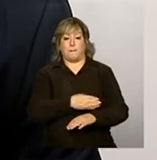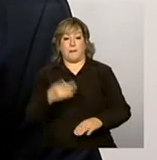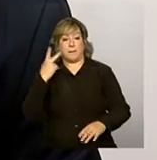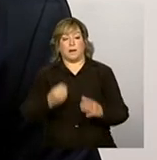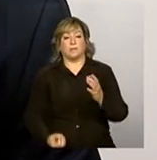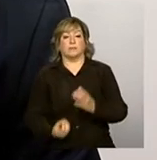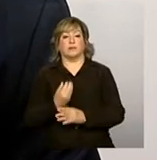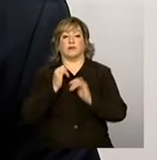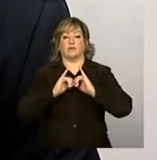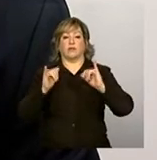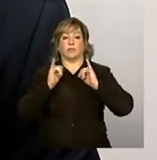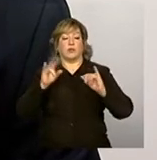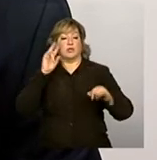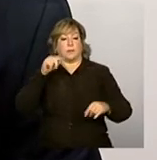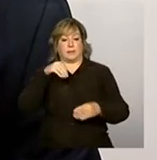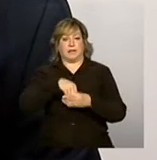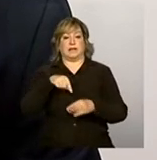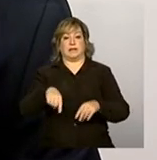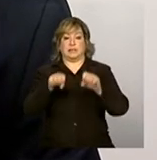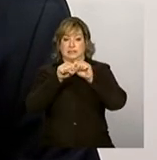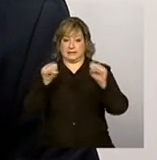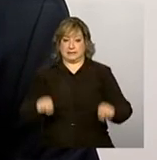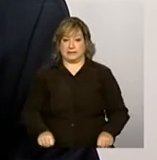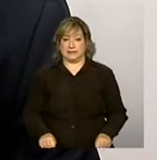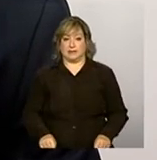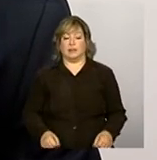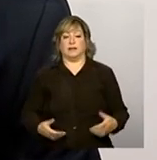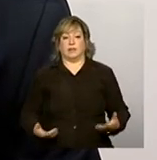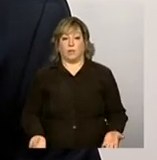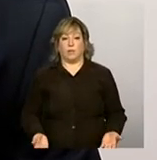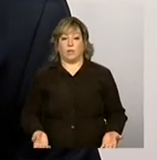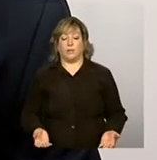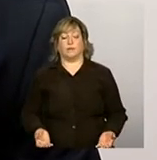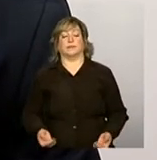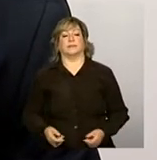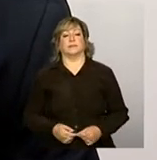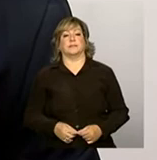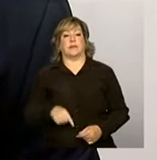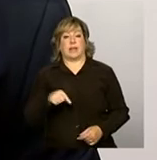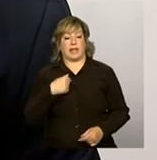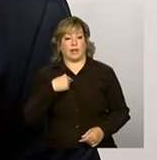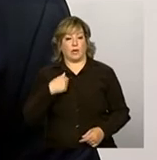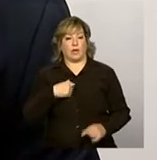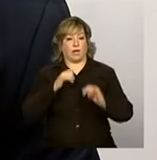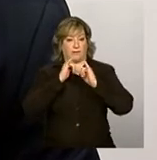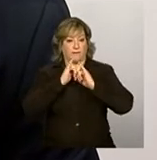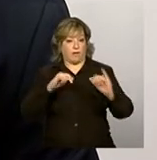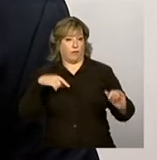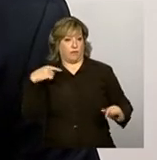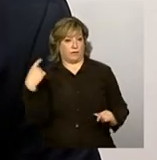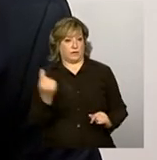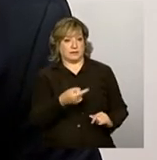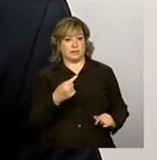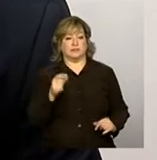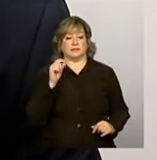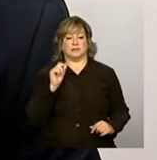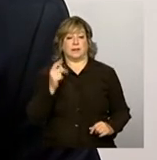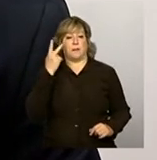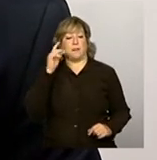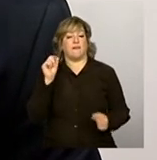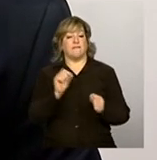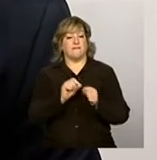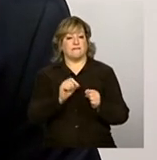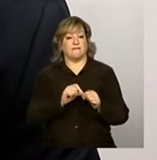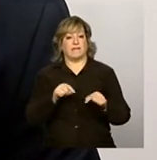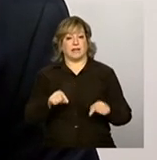da informação no sistema. Então, assim, eu chamo a atenção de vocês para fazer,